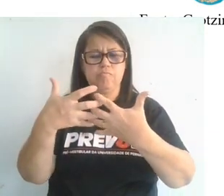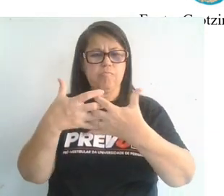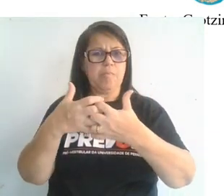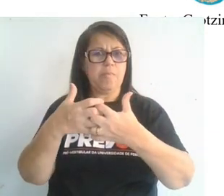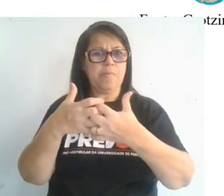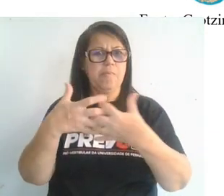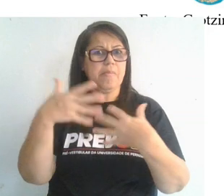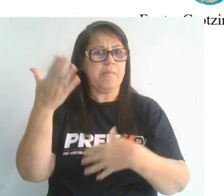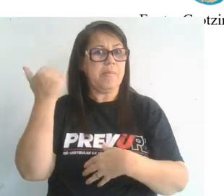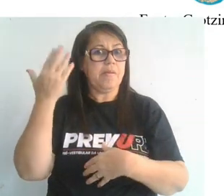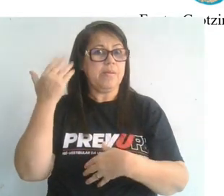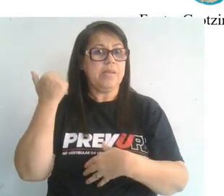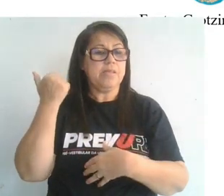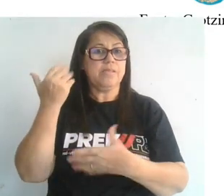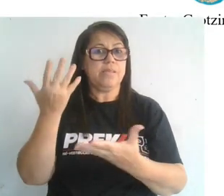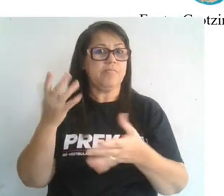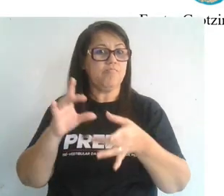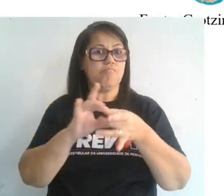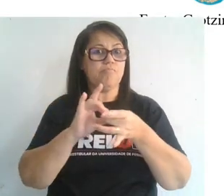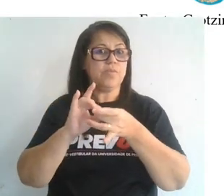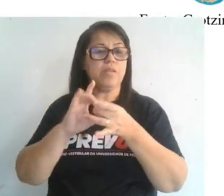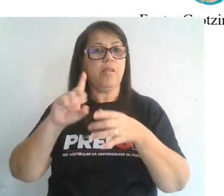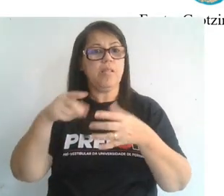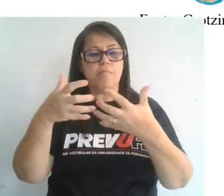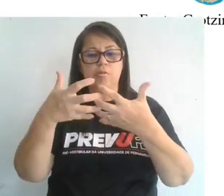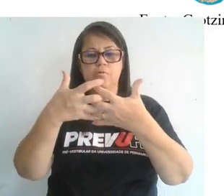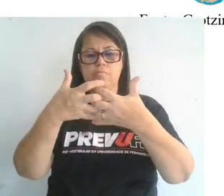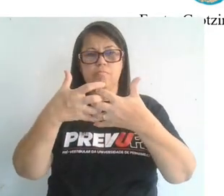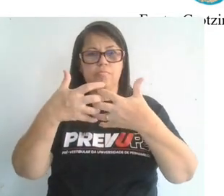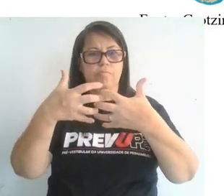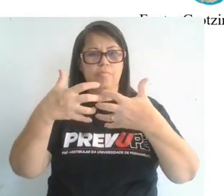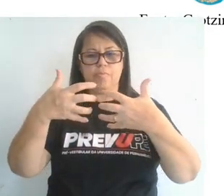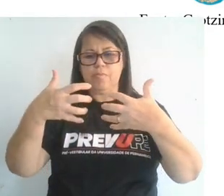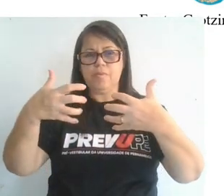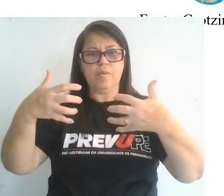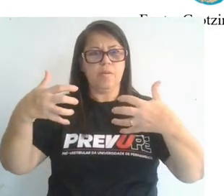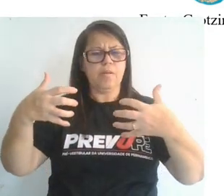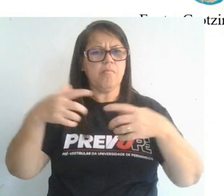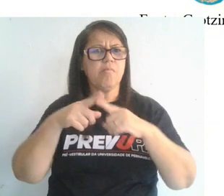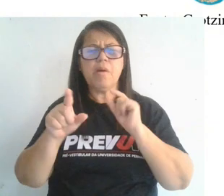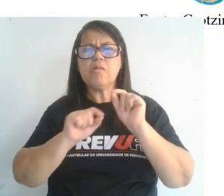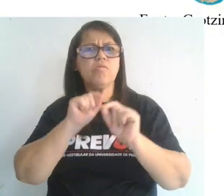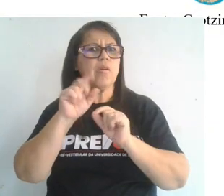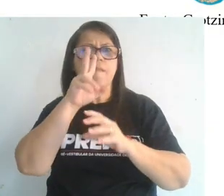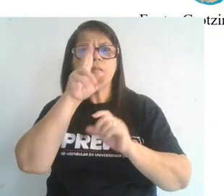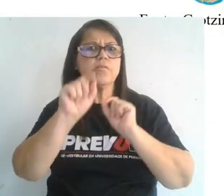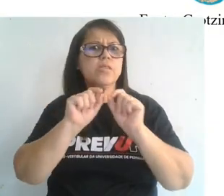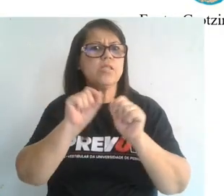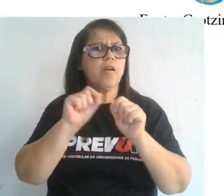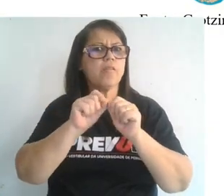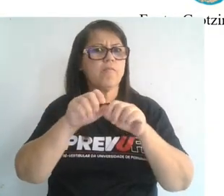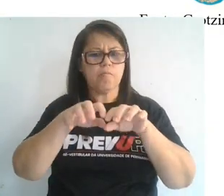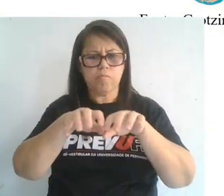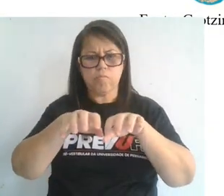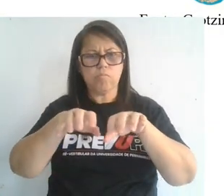passado, se a gente pudesse voltar, eles estavam unidos. E depois eles foram se separando. Mas que fosse é esse que movia esses gigantescos